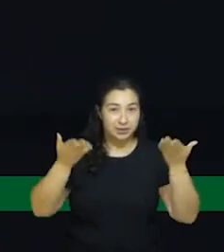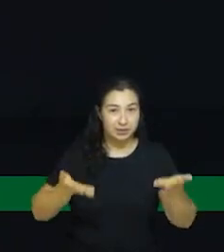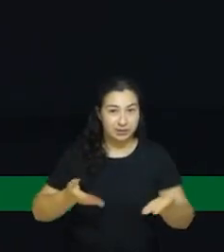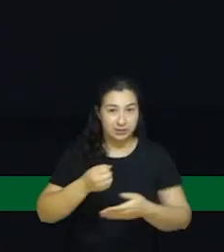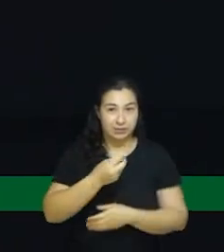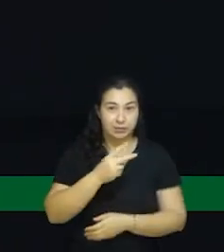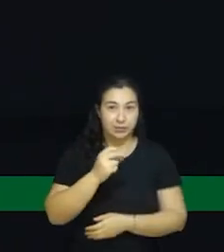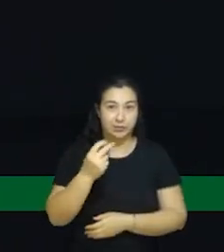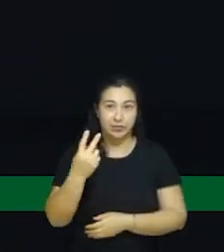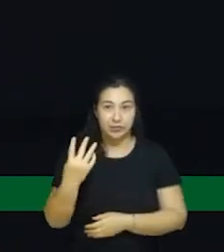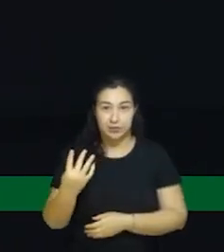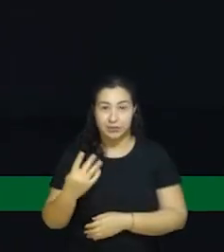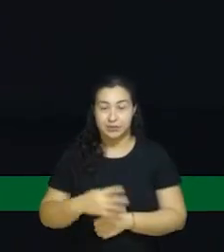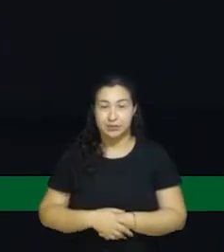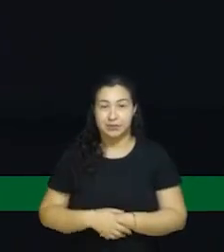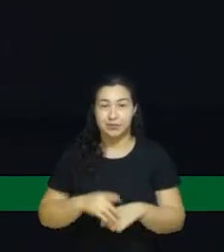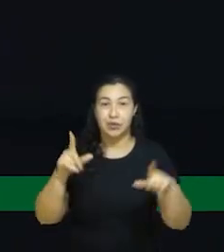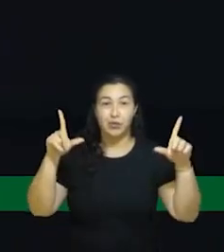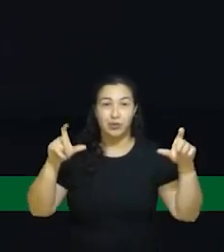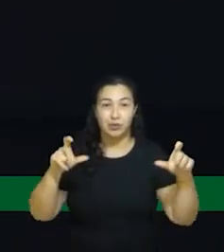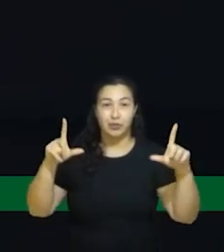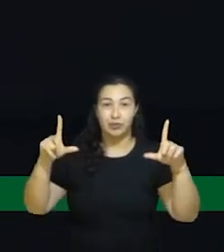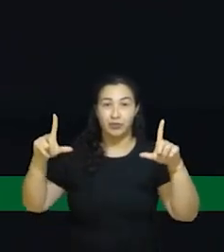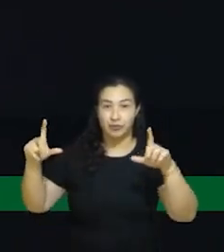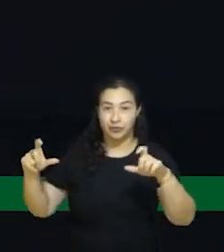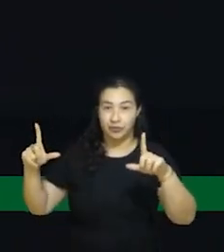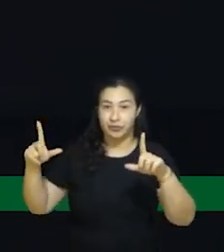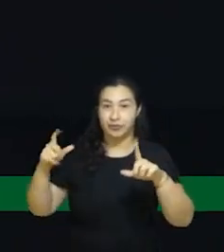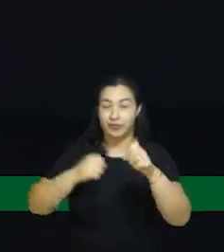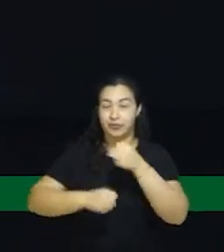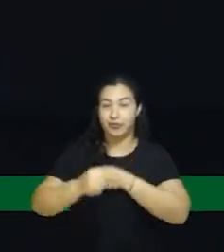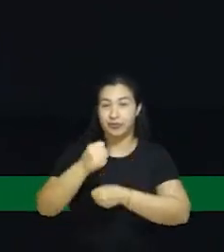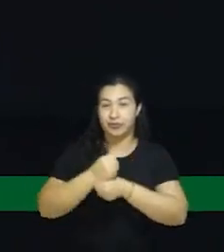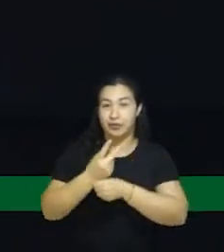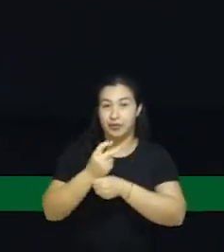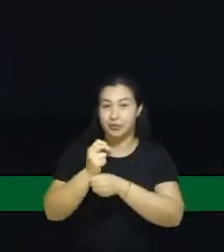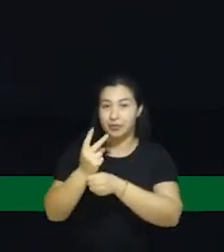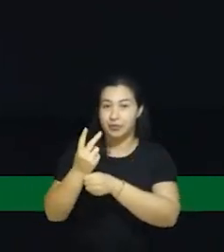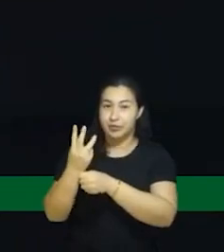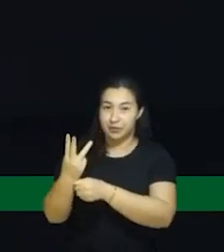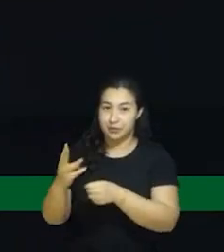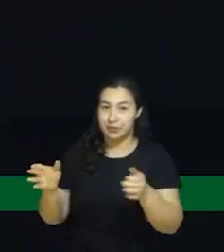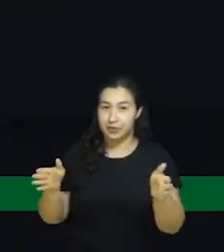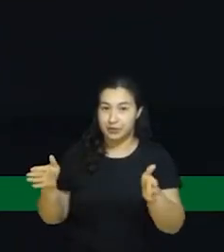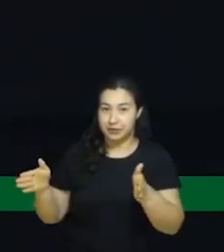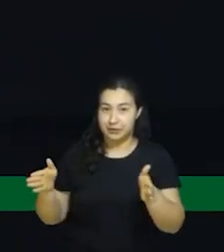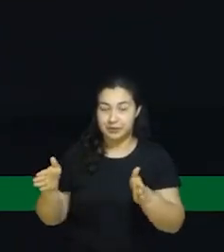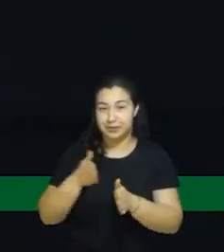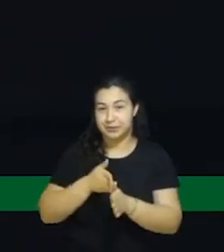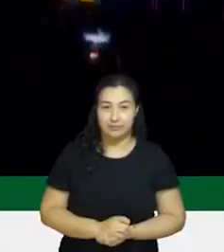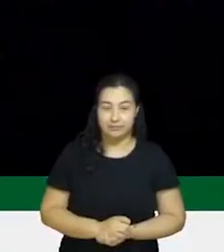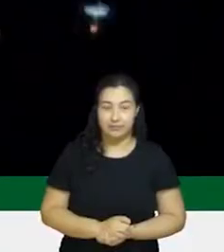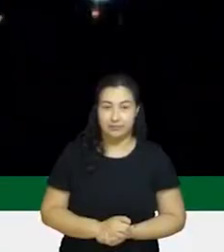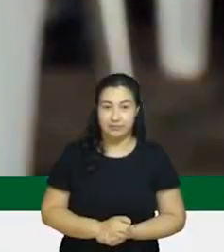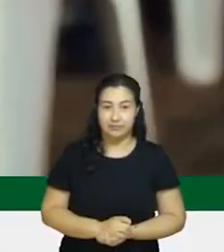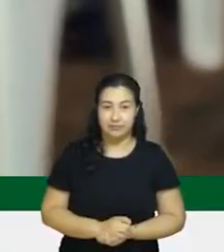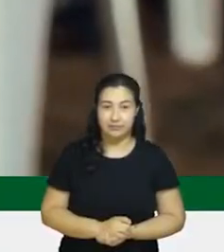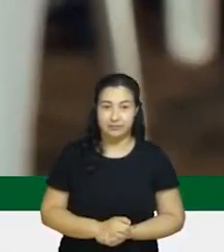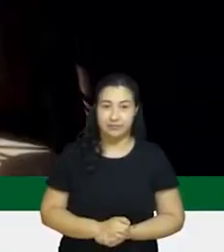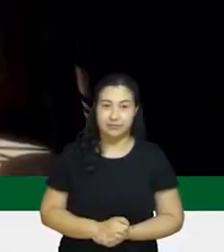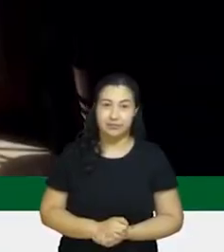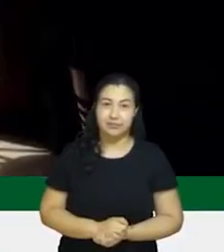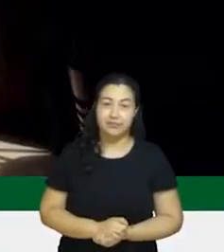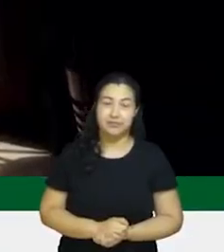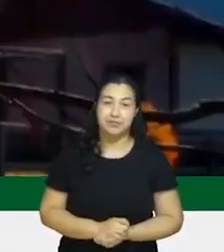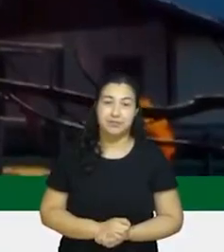e com as imagens do 2023, que foi a grande virada nossa do evento. Prepare-se